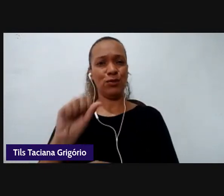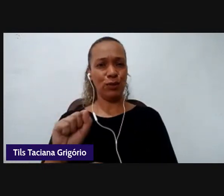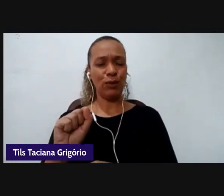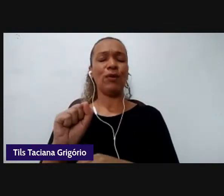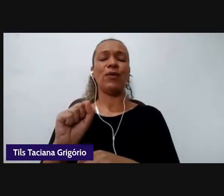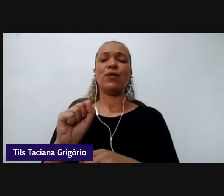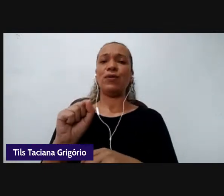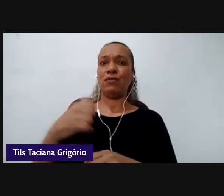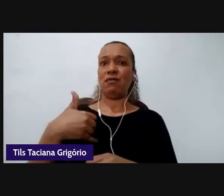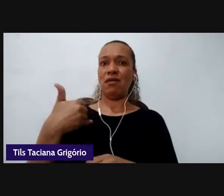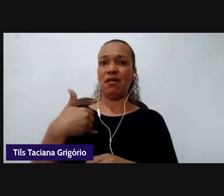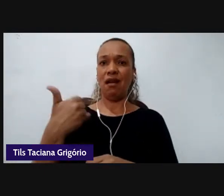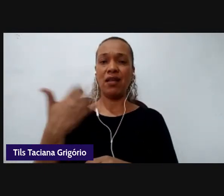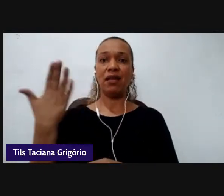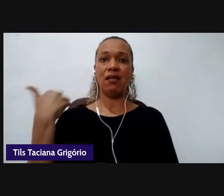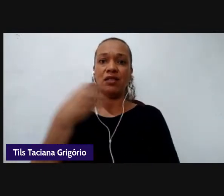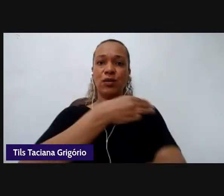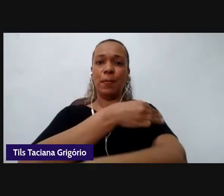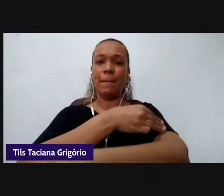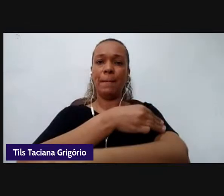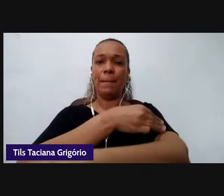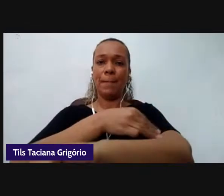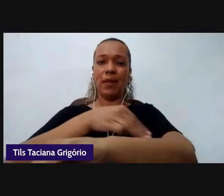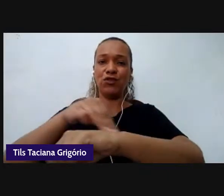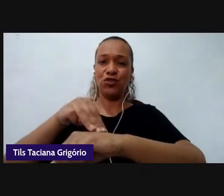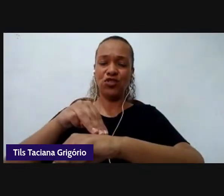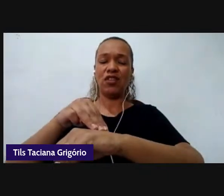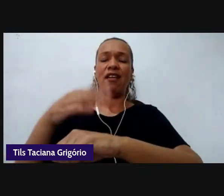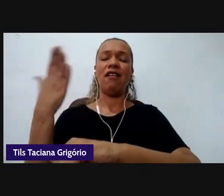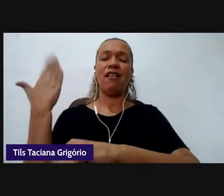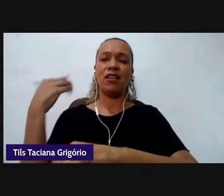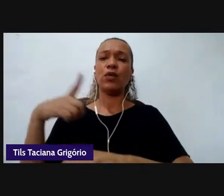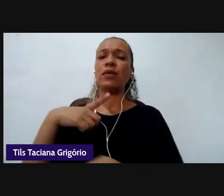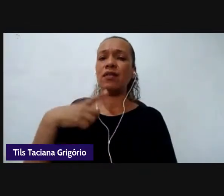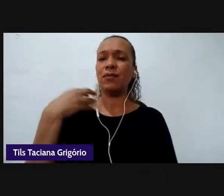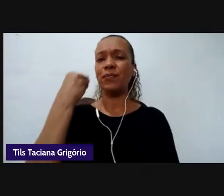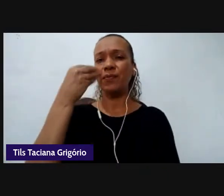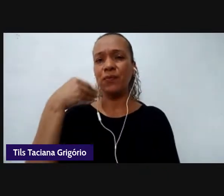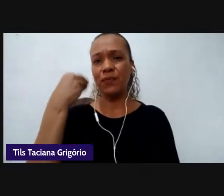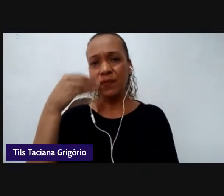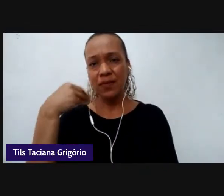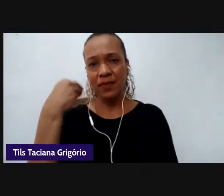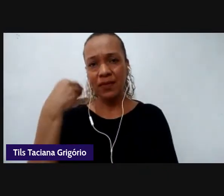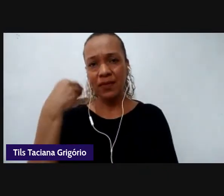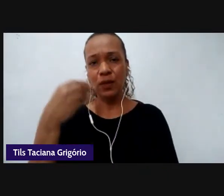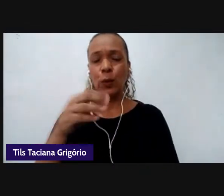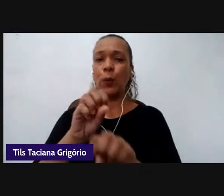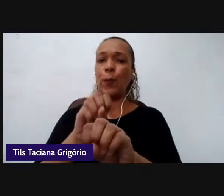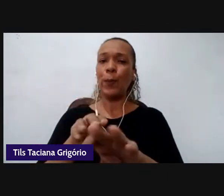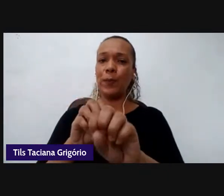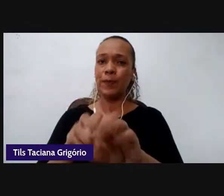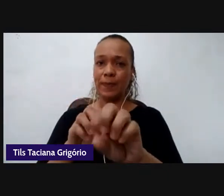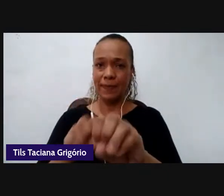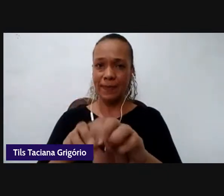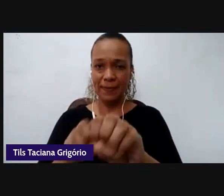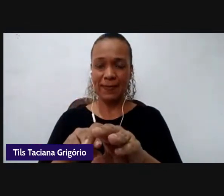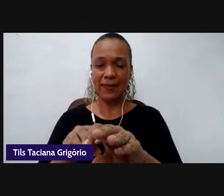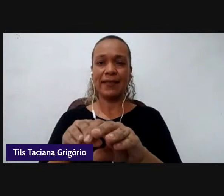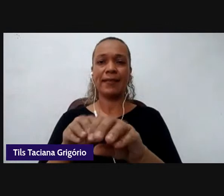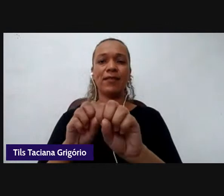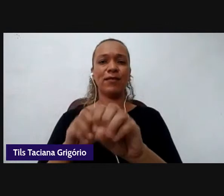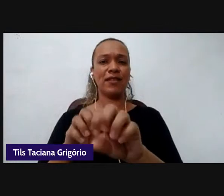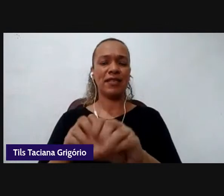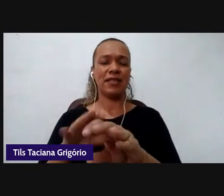magistério, formada no antigo magistério, tenho experiência com o ensino desde os anos